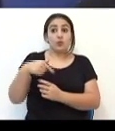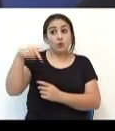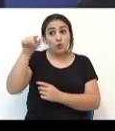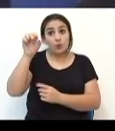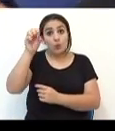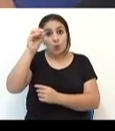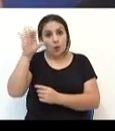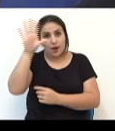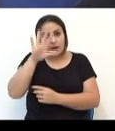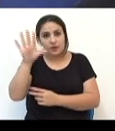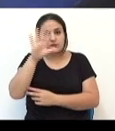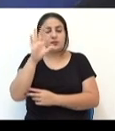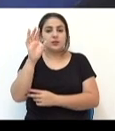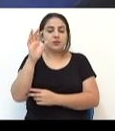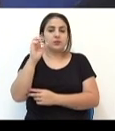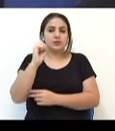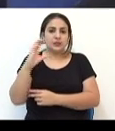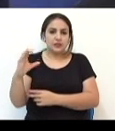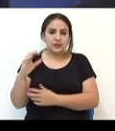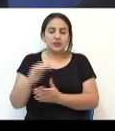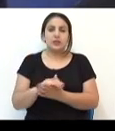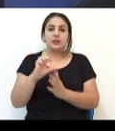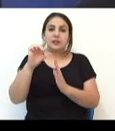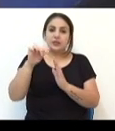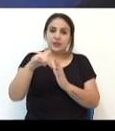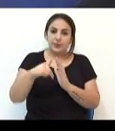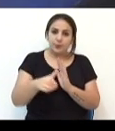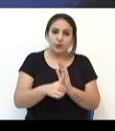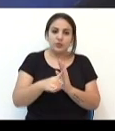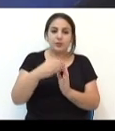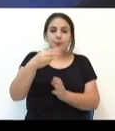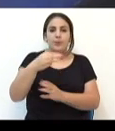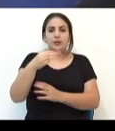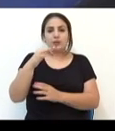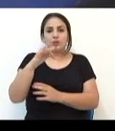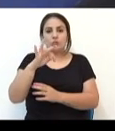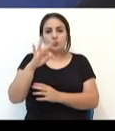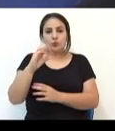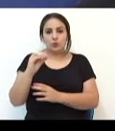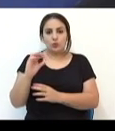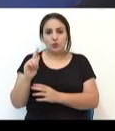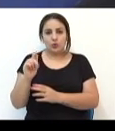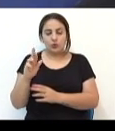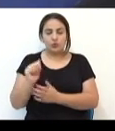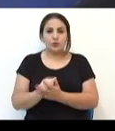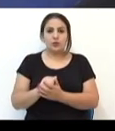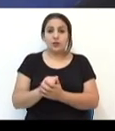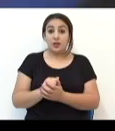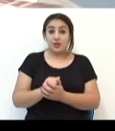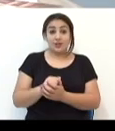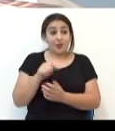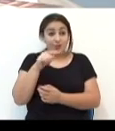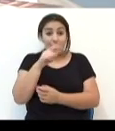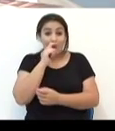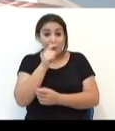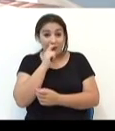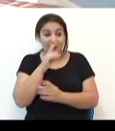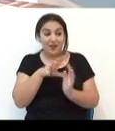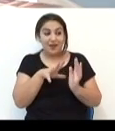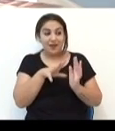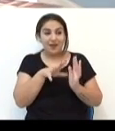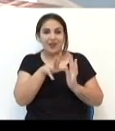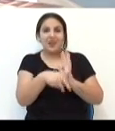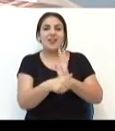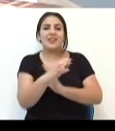Oeste, foram para o Mato Grosso, para cima, mas a primeira foi para o Oeste Catarinense. Tem muitos gaúchos lá. Então, sequestrou a Bela Helena, o Príncipe